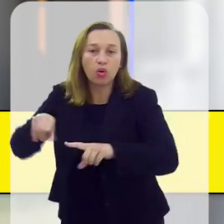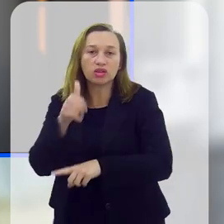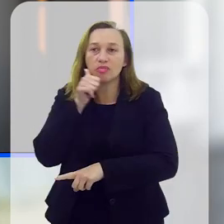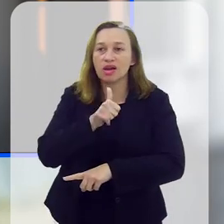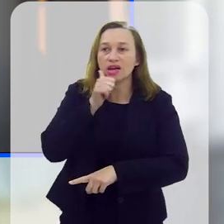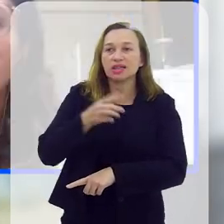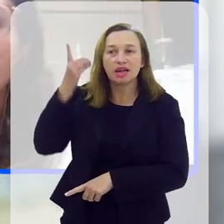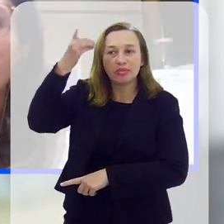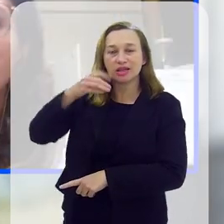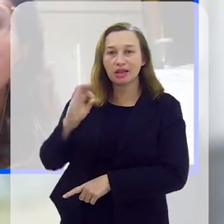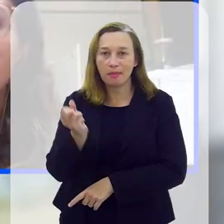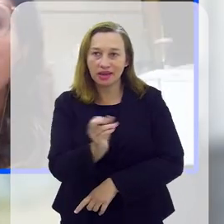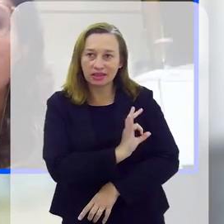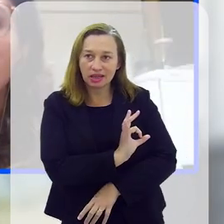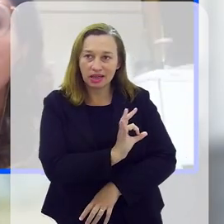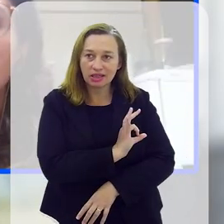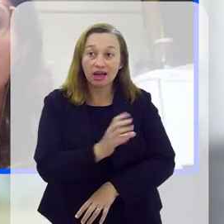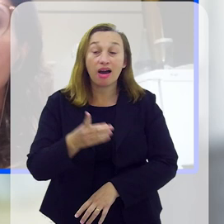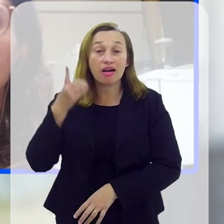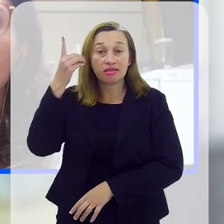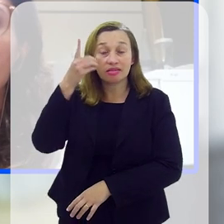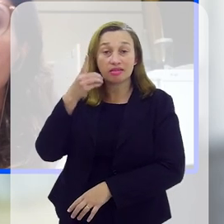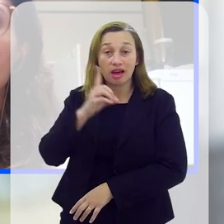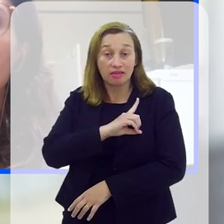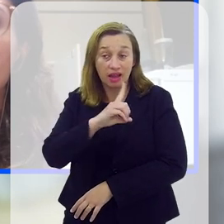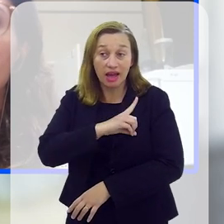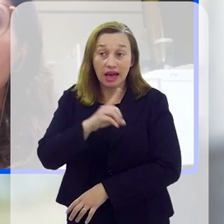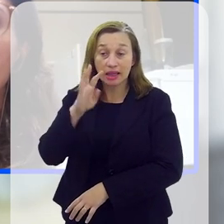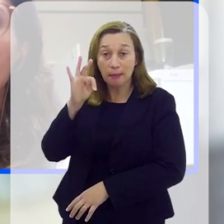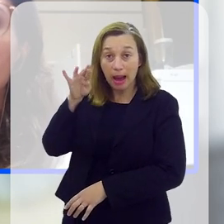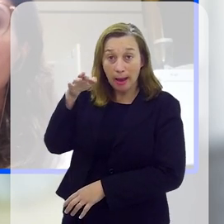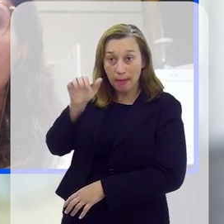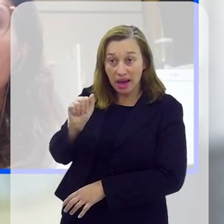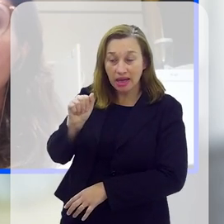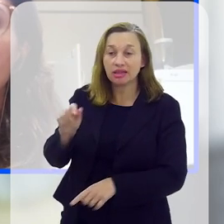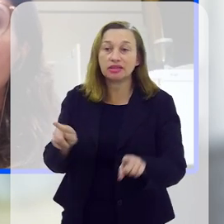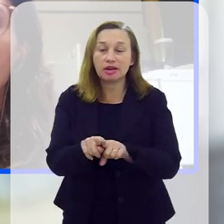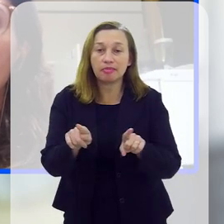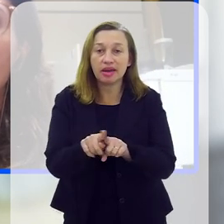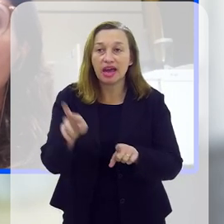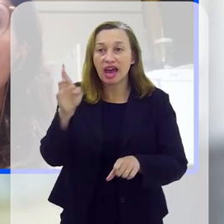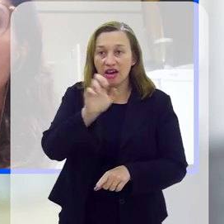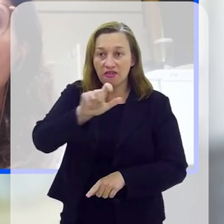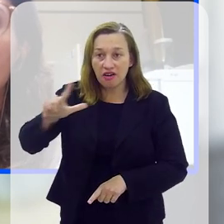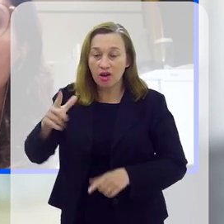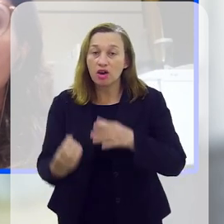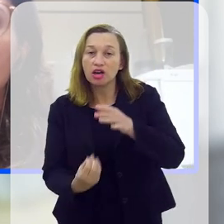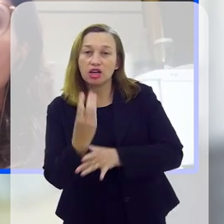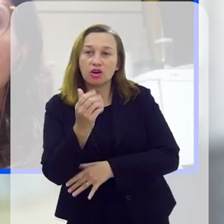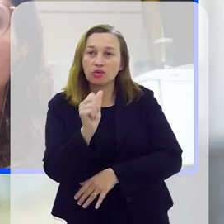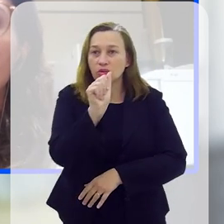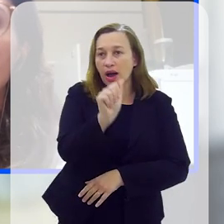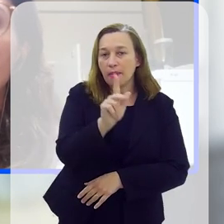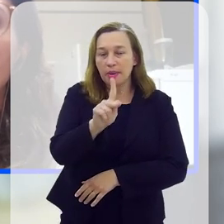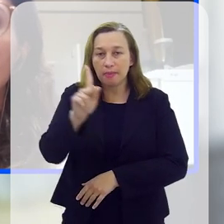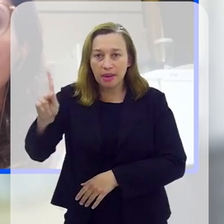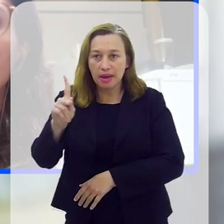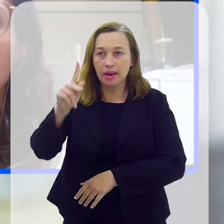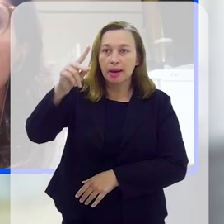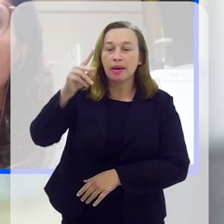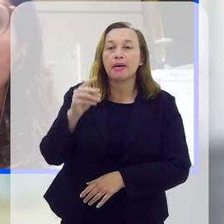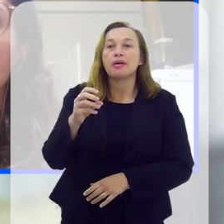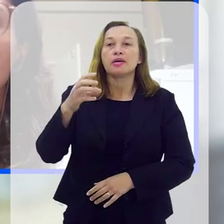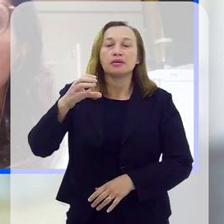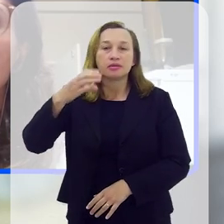deputada estadual Marta Rocha, com a delegada Bárbara Lomba e com Rafael Vanderlei, criador do aplicativo Maria